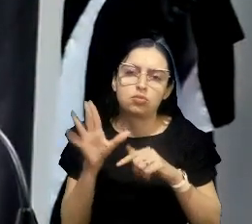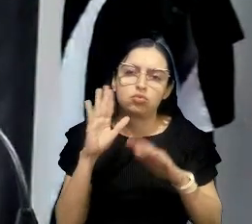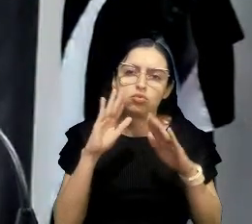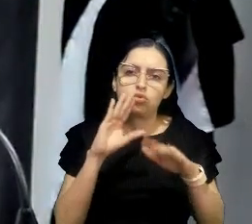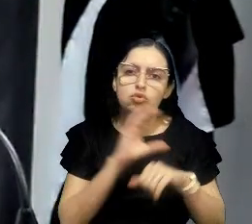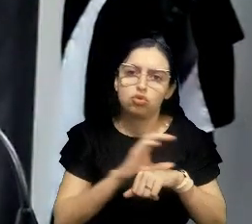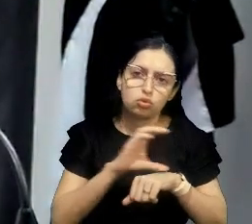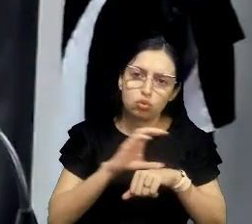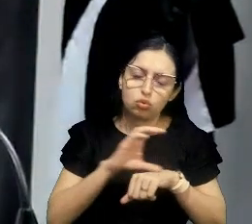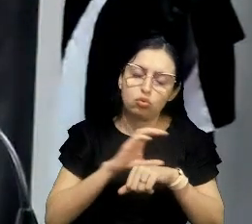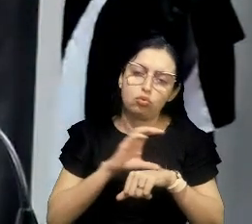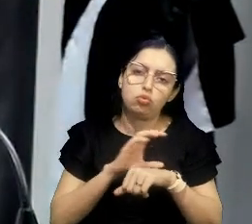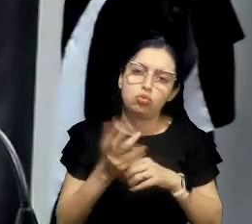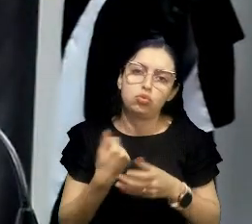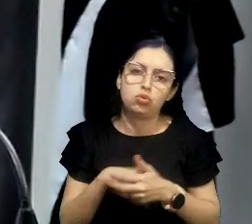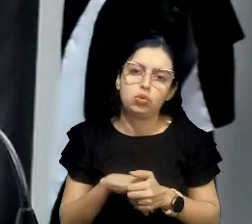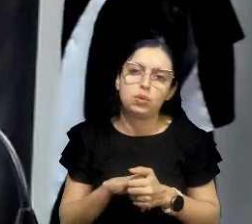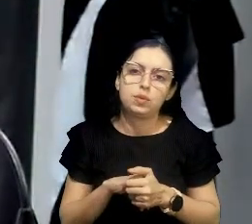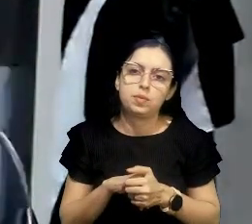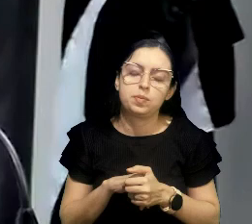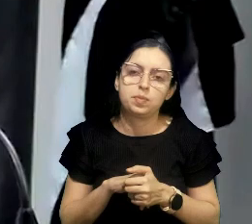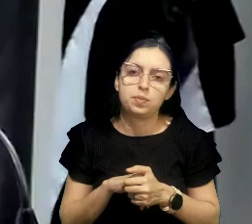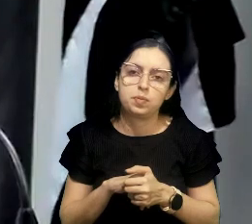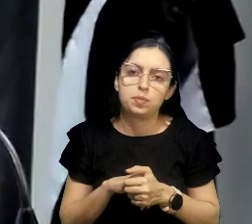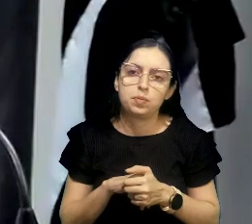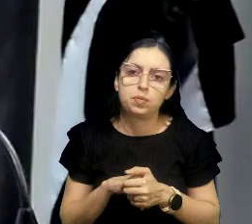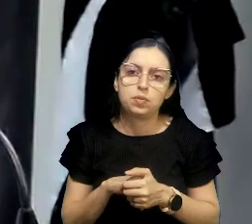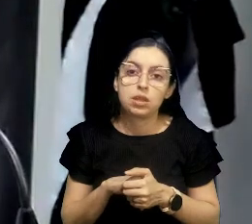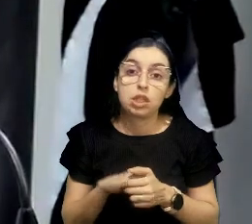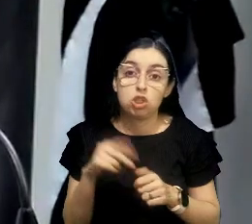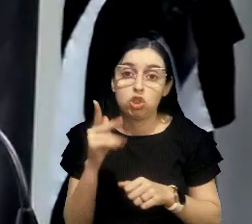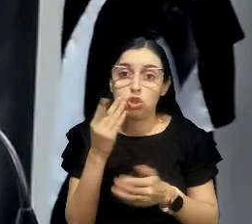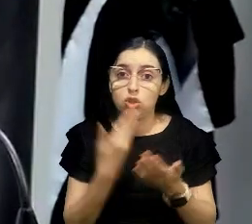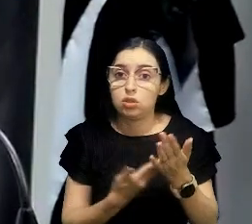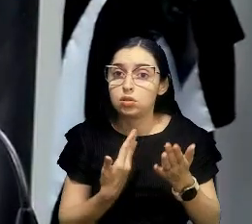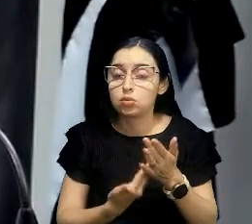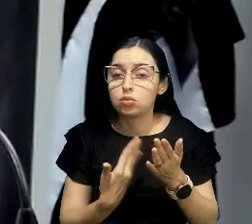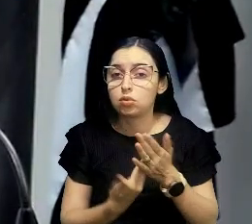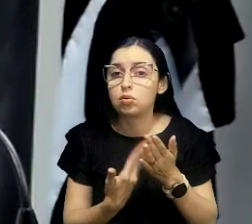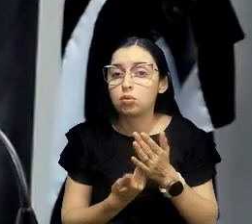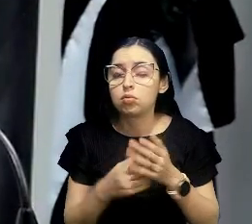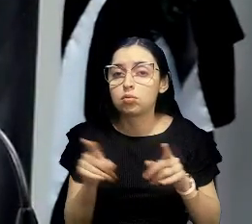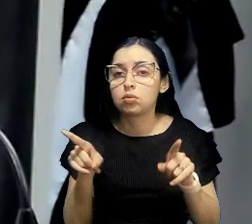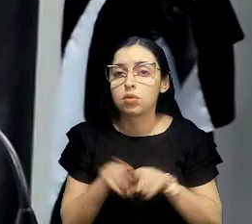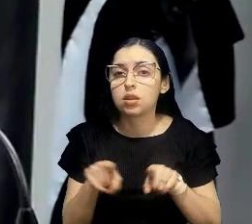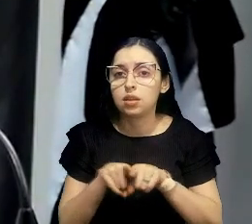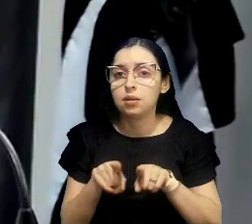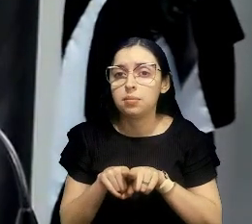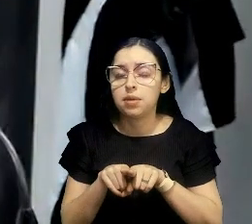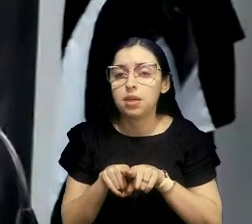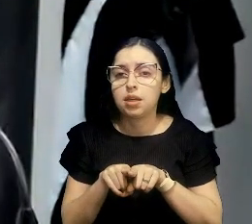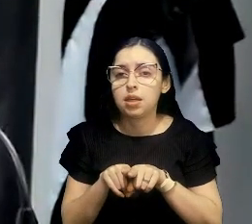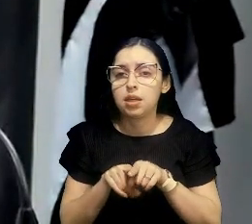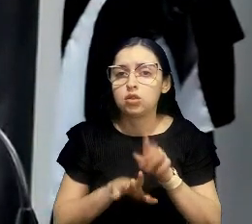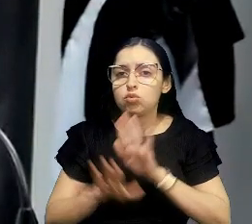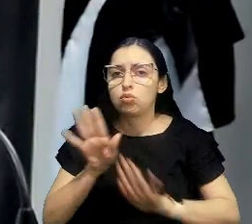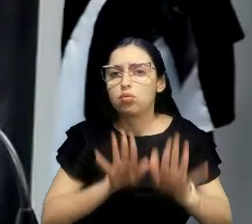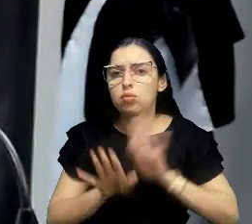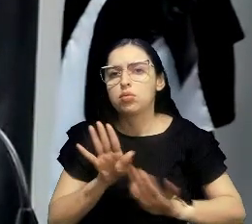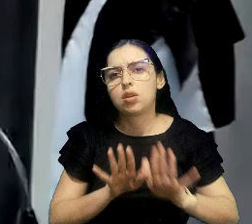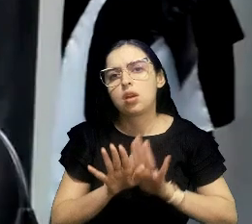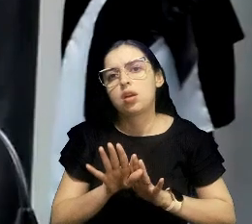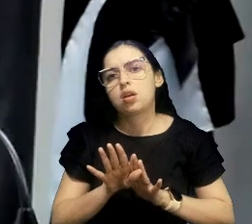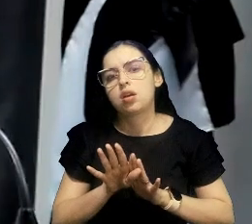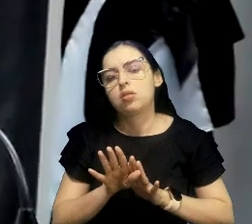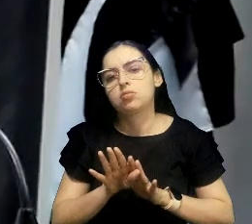de estudo e de preparo aos nossos